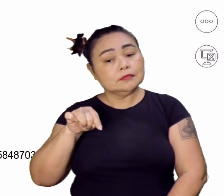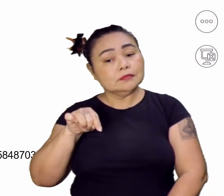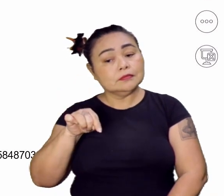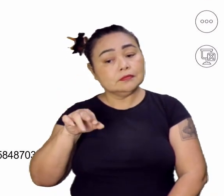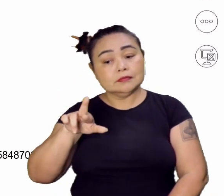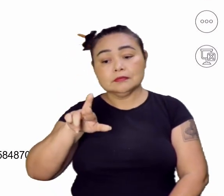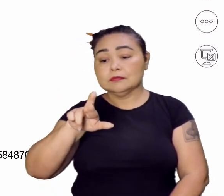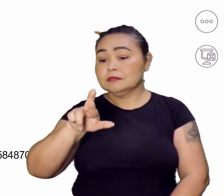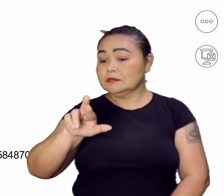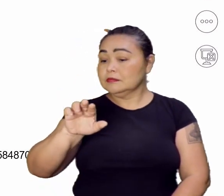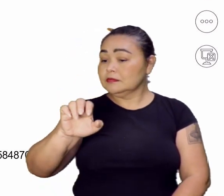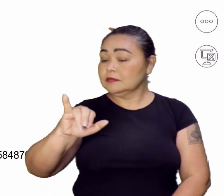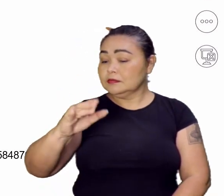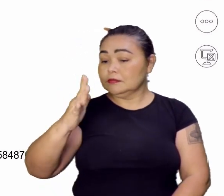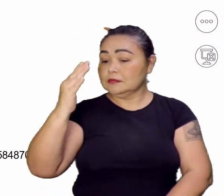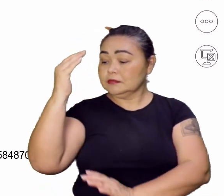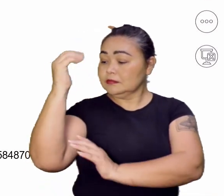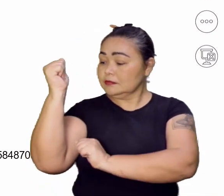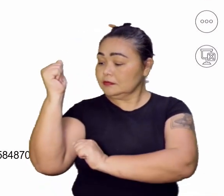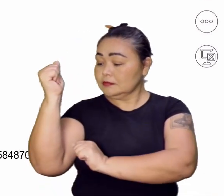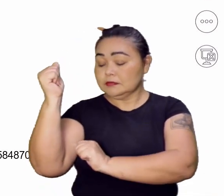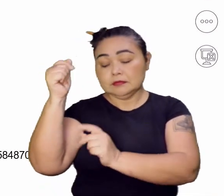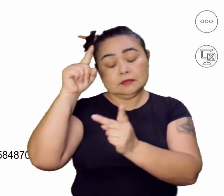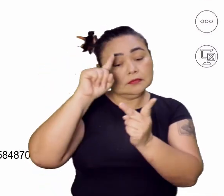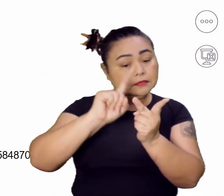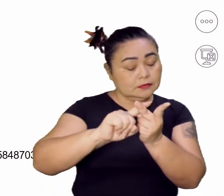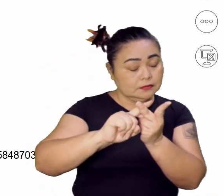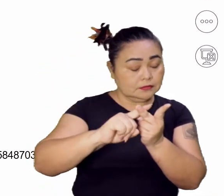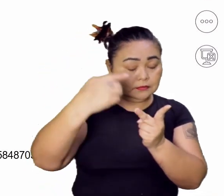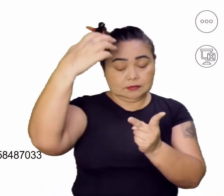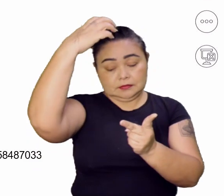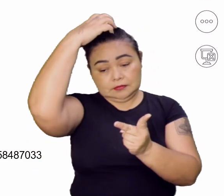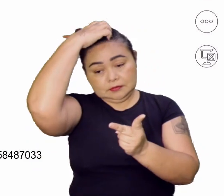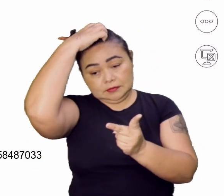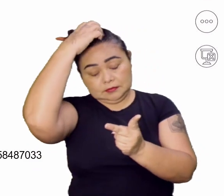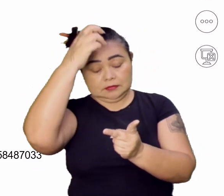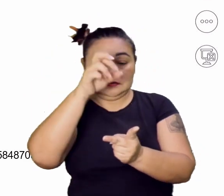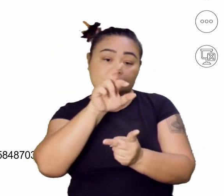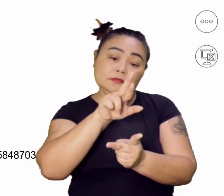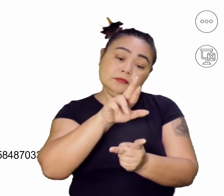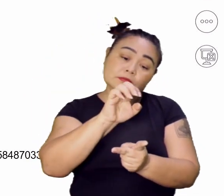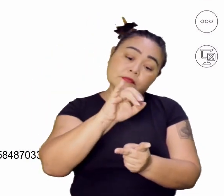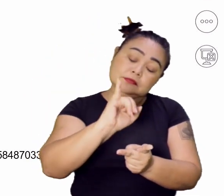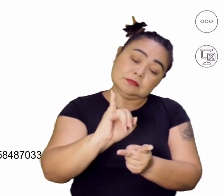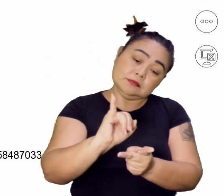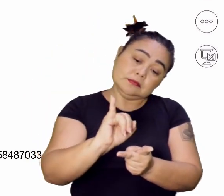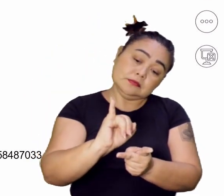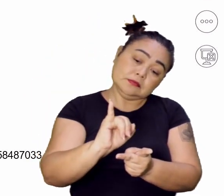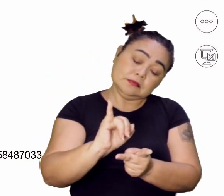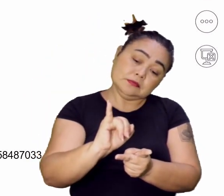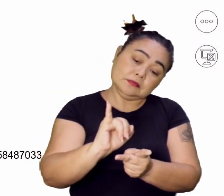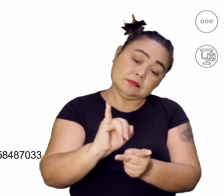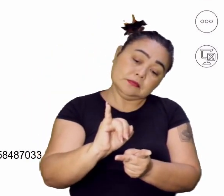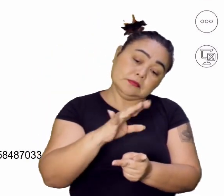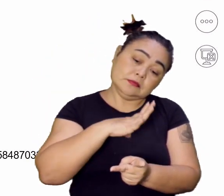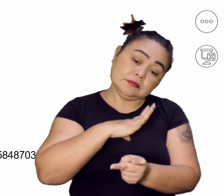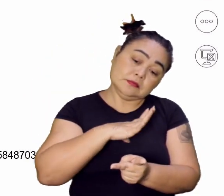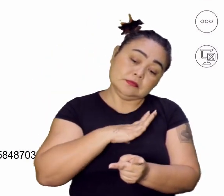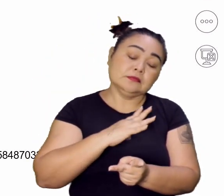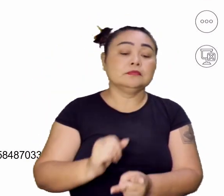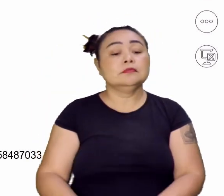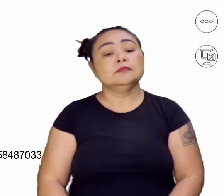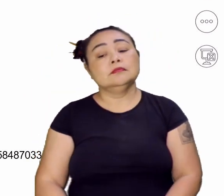rei da Espanha. E, ao mesmo tempo, se torna o rei de Portugal.